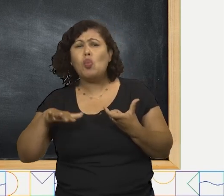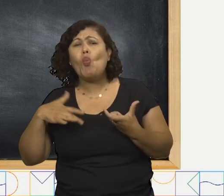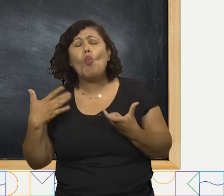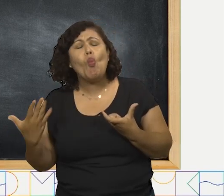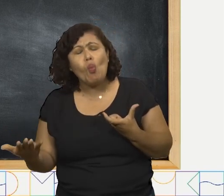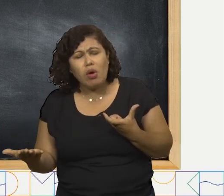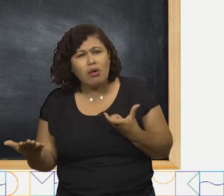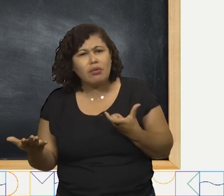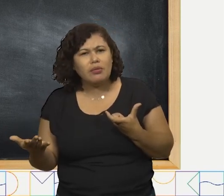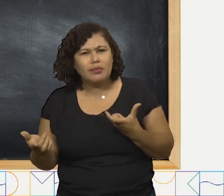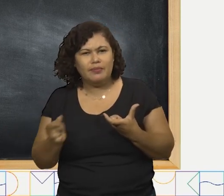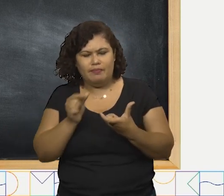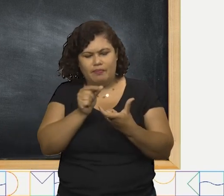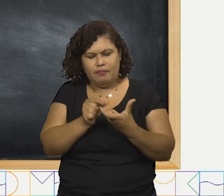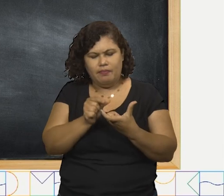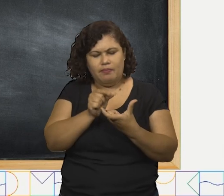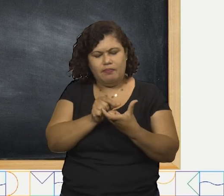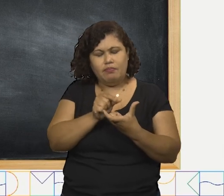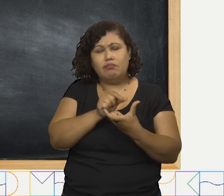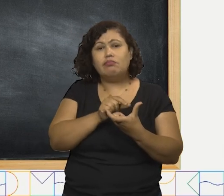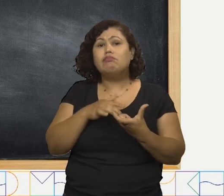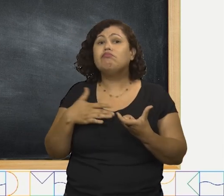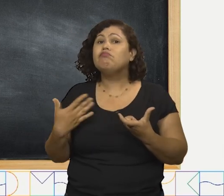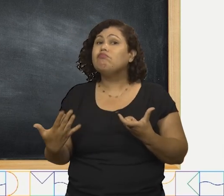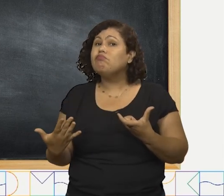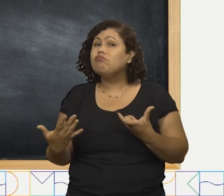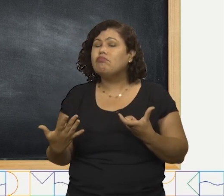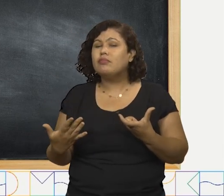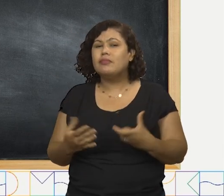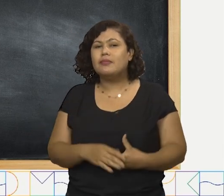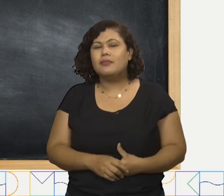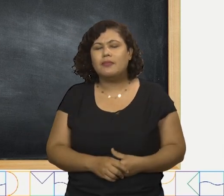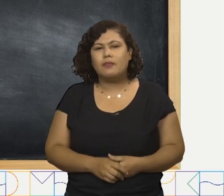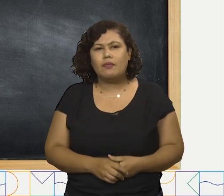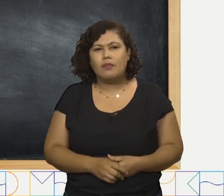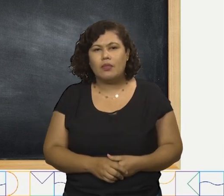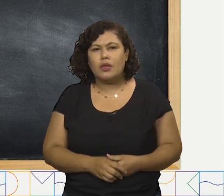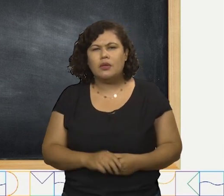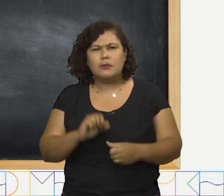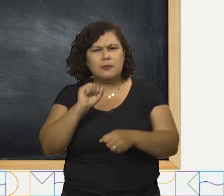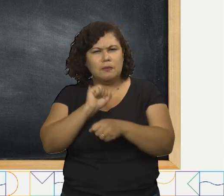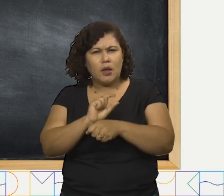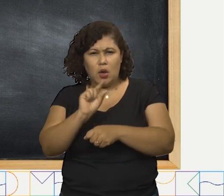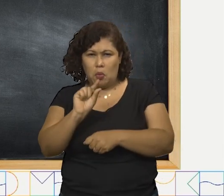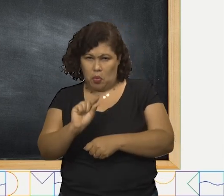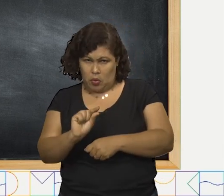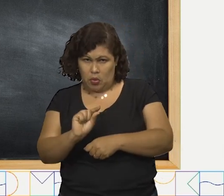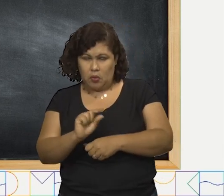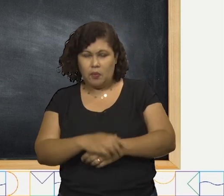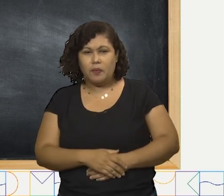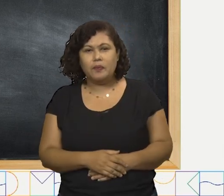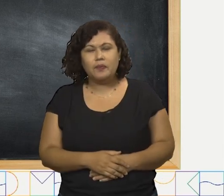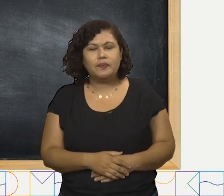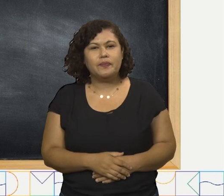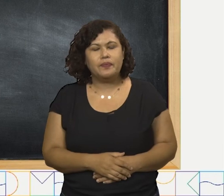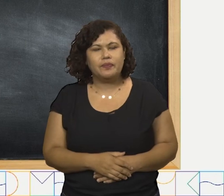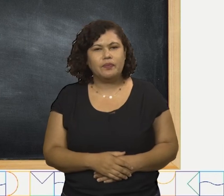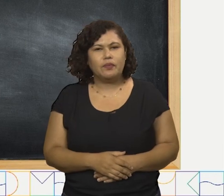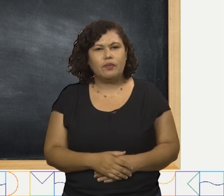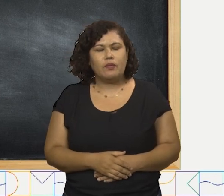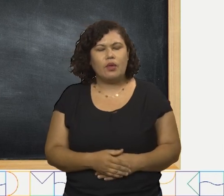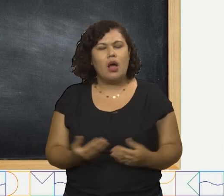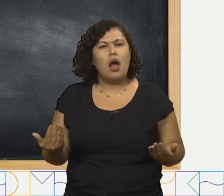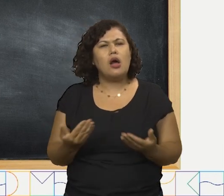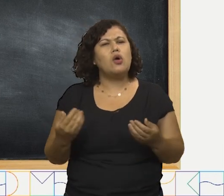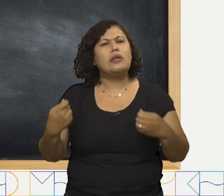paroxítona ou proparoxítona? Guarde aí a sua resposta. Quero que